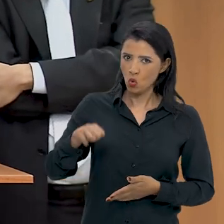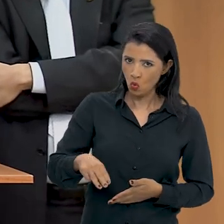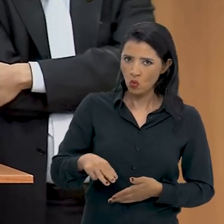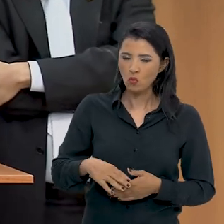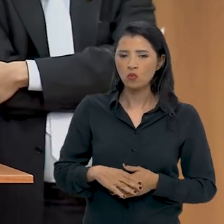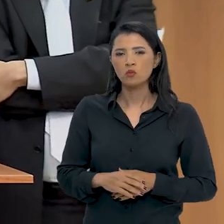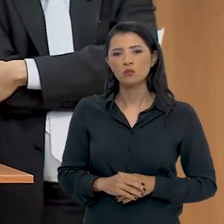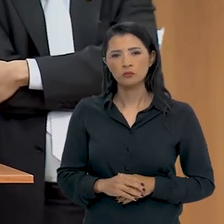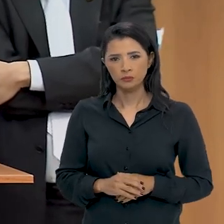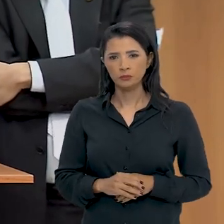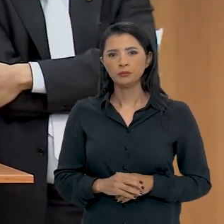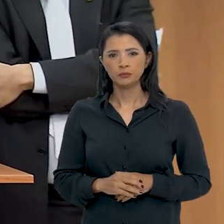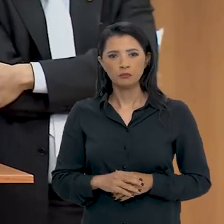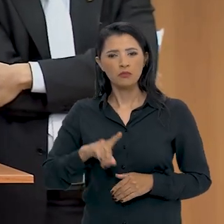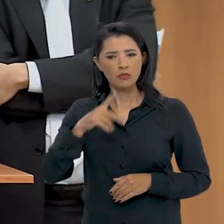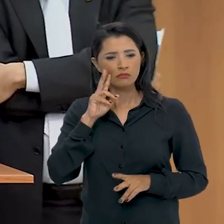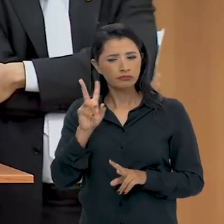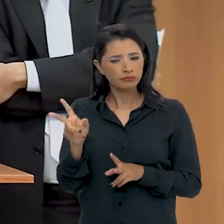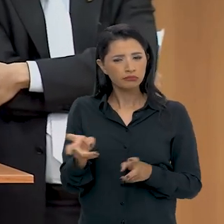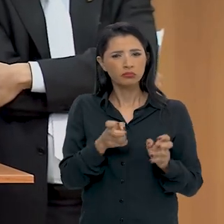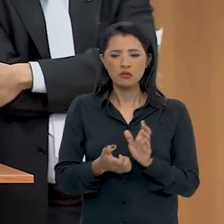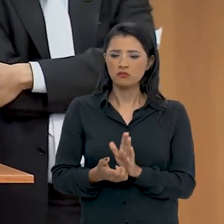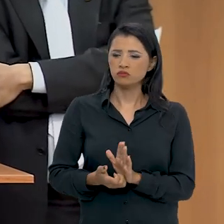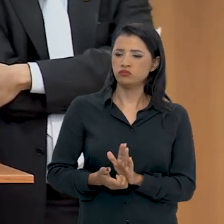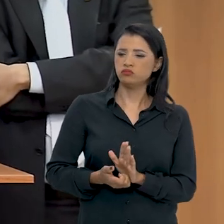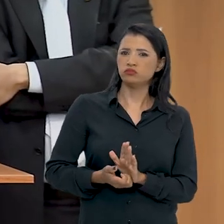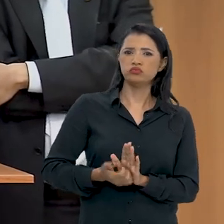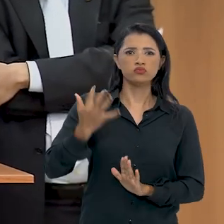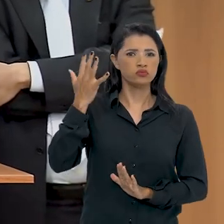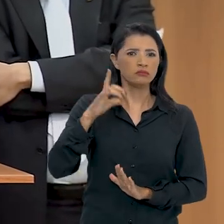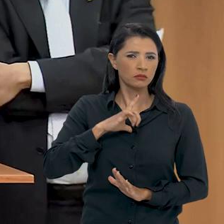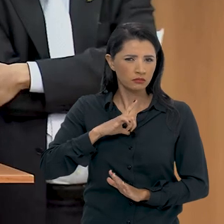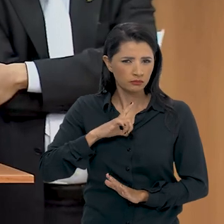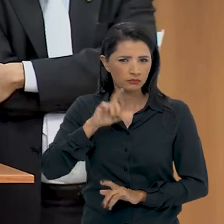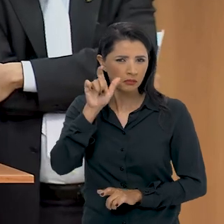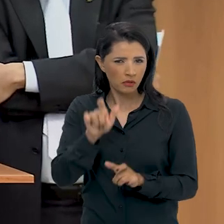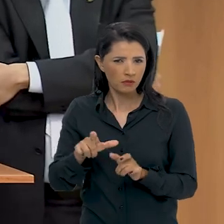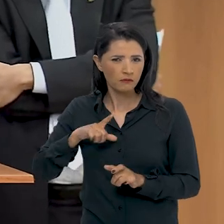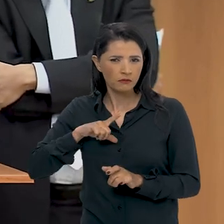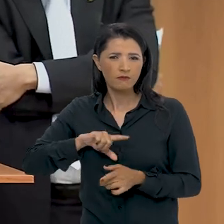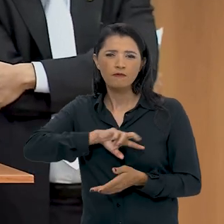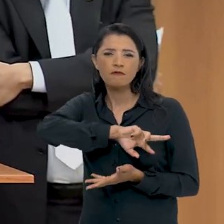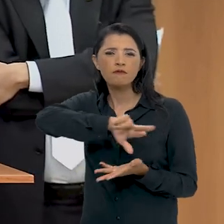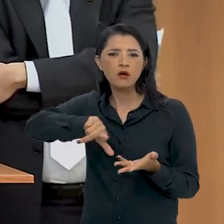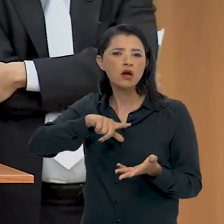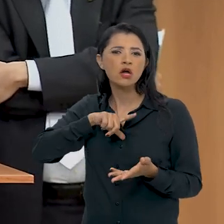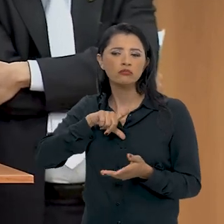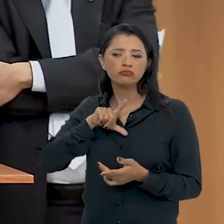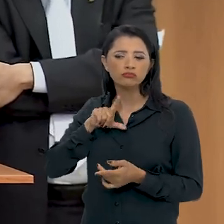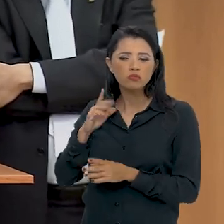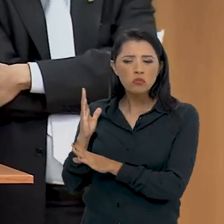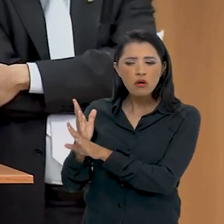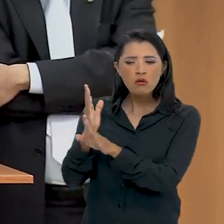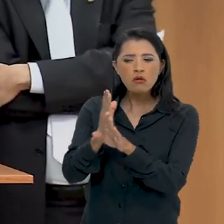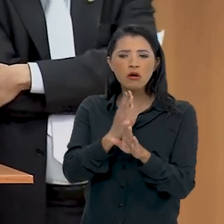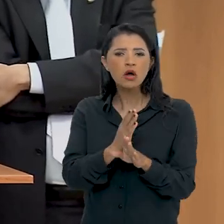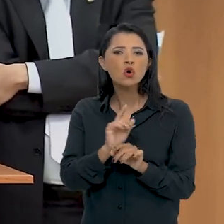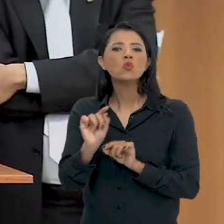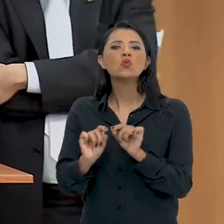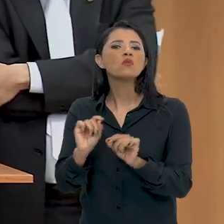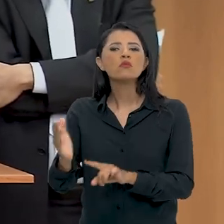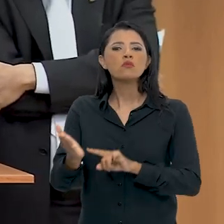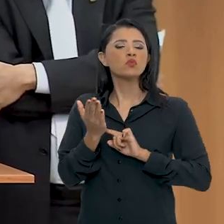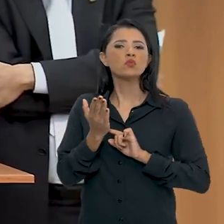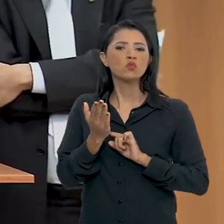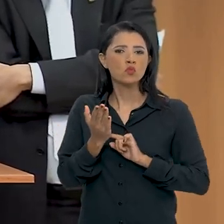com dezenas, quizás centenas, de indícios